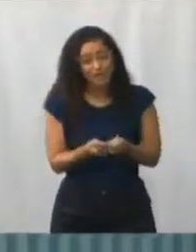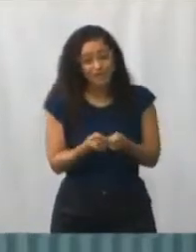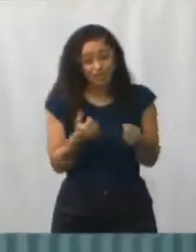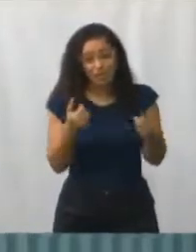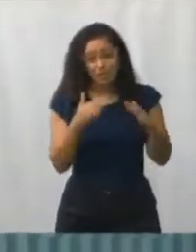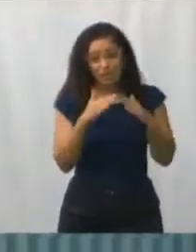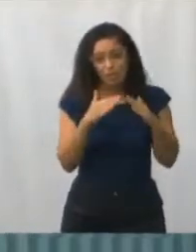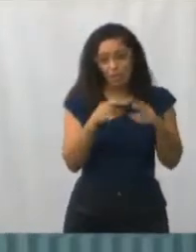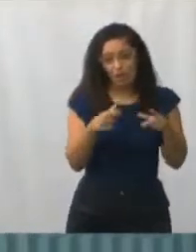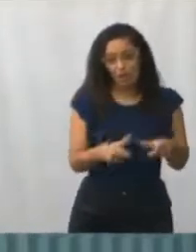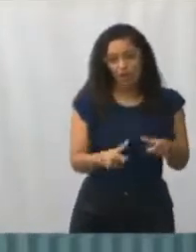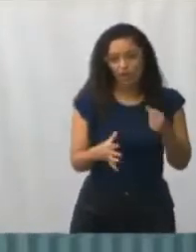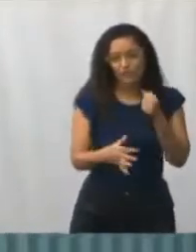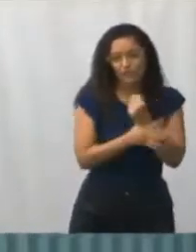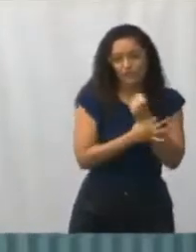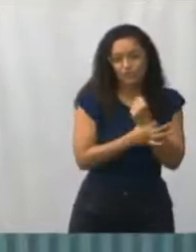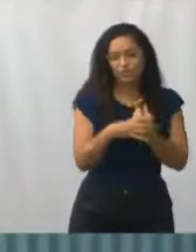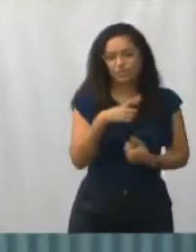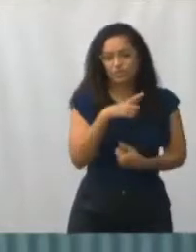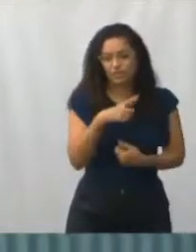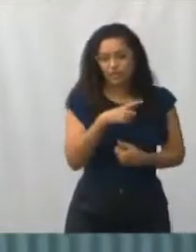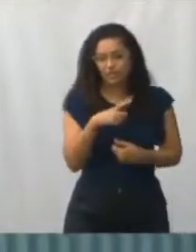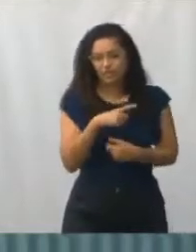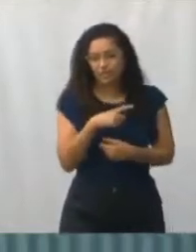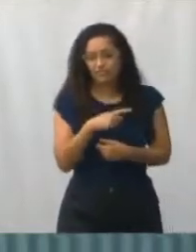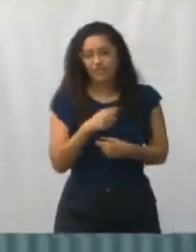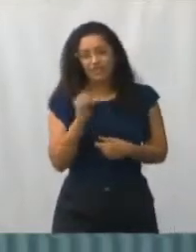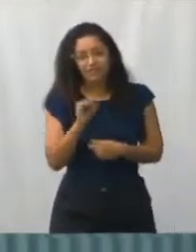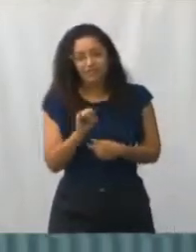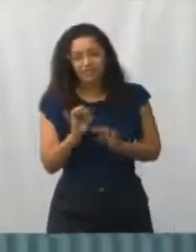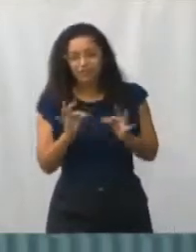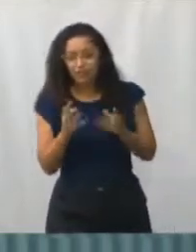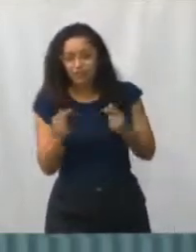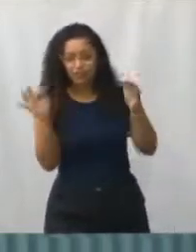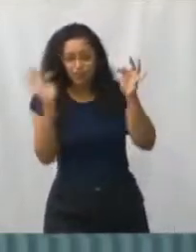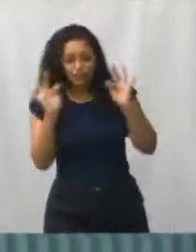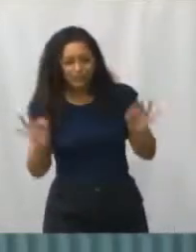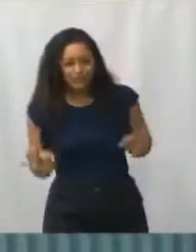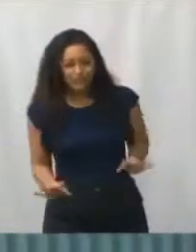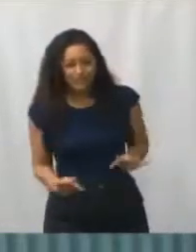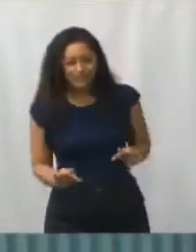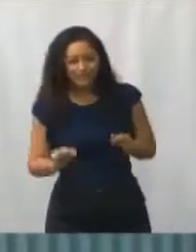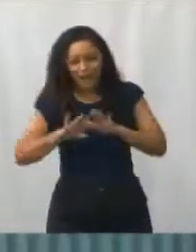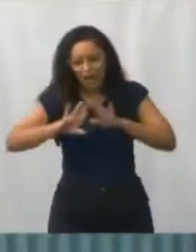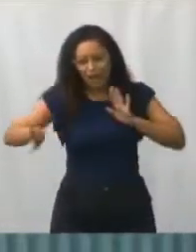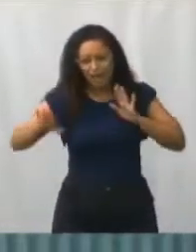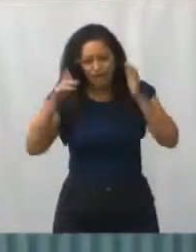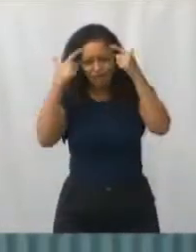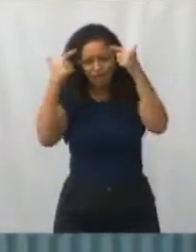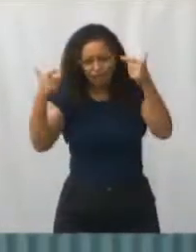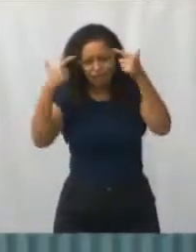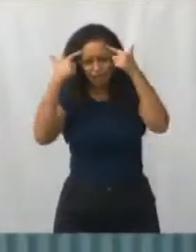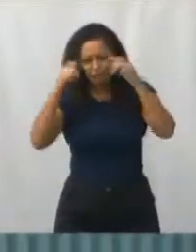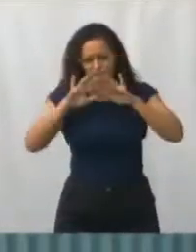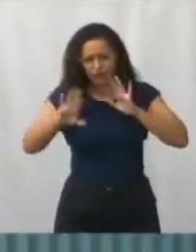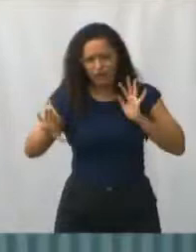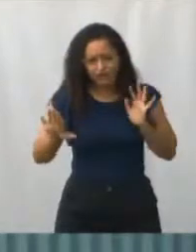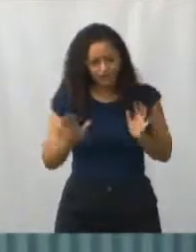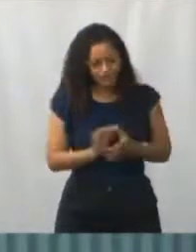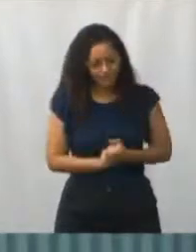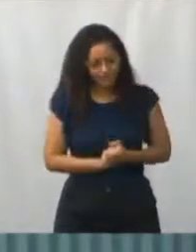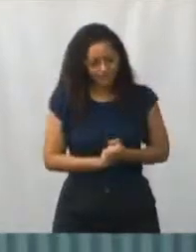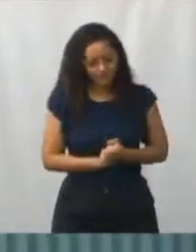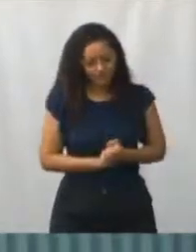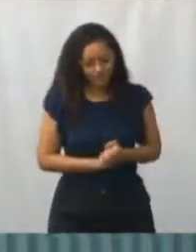feliz, com certeza a violência passa longe da gente. Não é, vereador Dauto. Vossa Excelência, é um homem